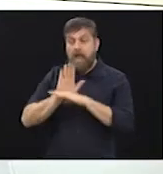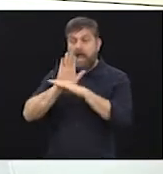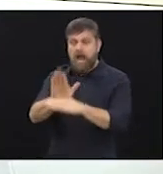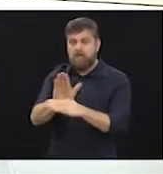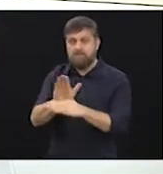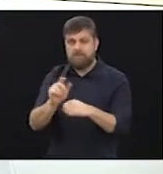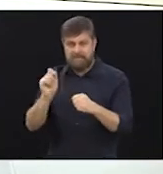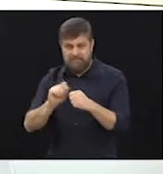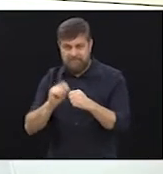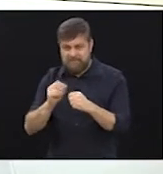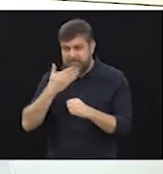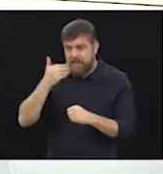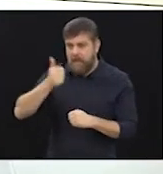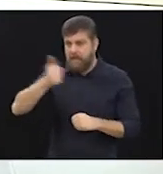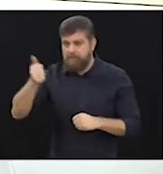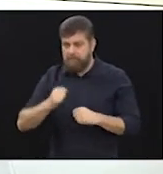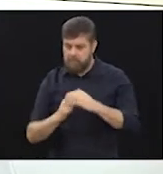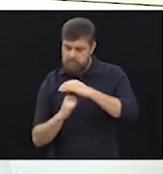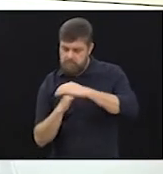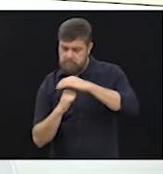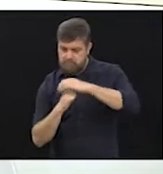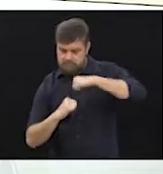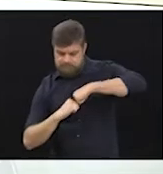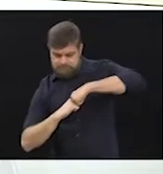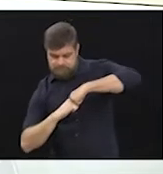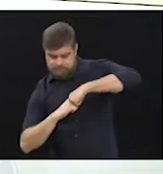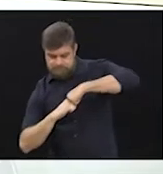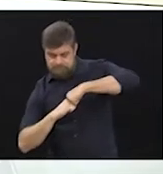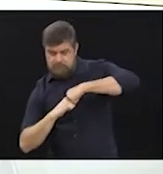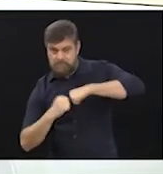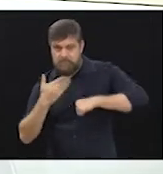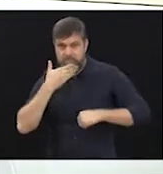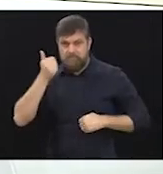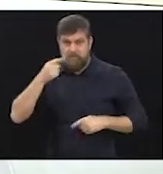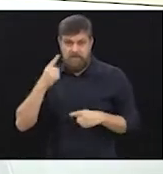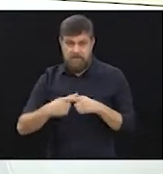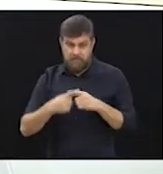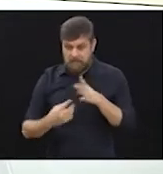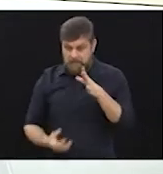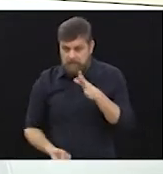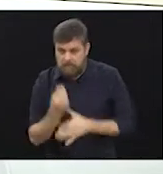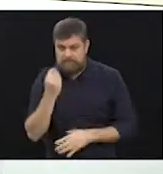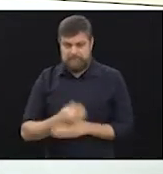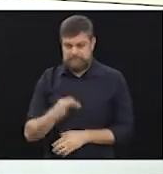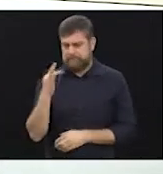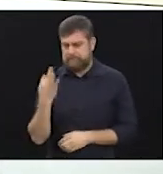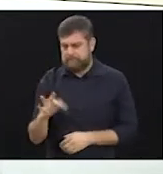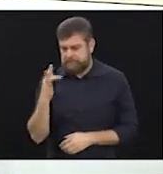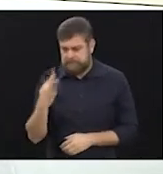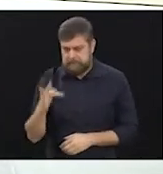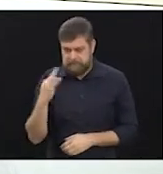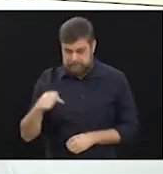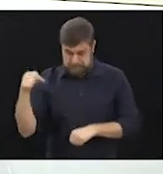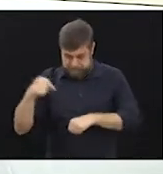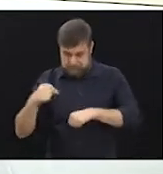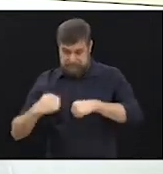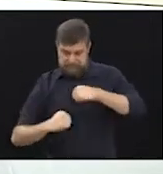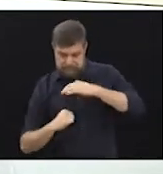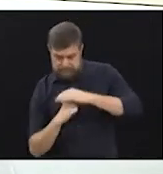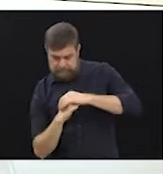corrigir essa funcionalidade que é provocada por esses agentes inflamatórios que ali são